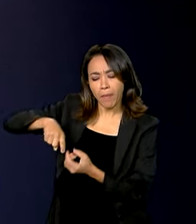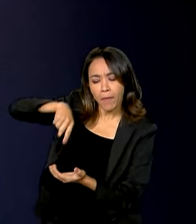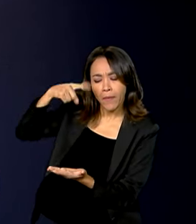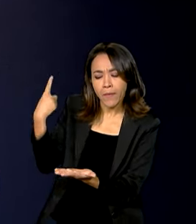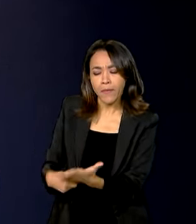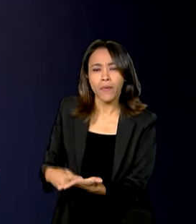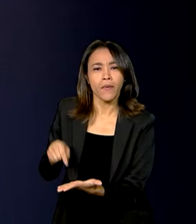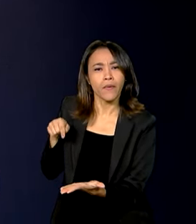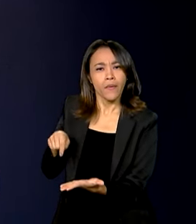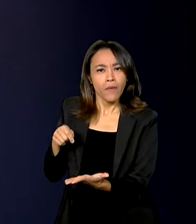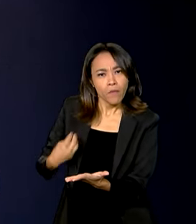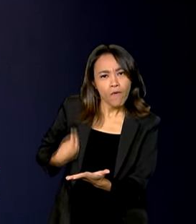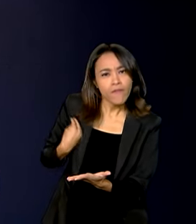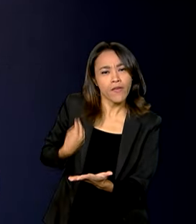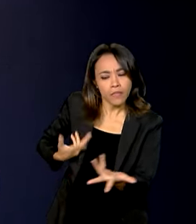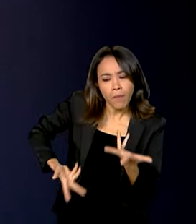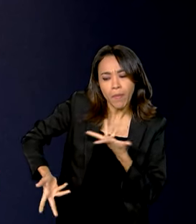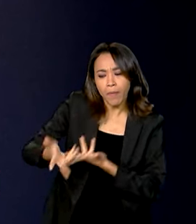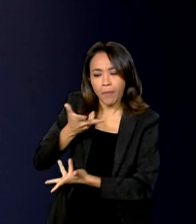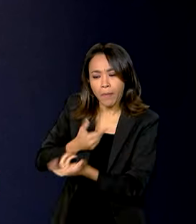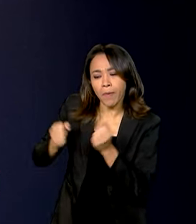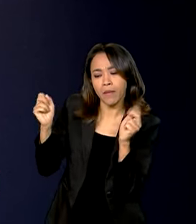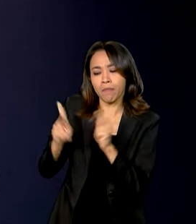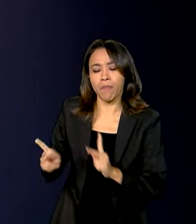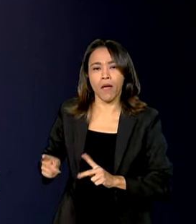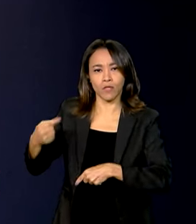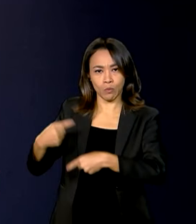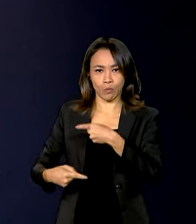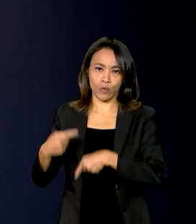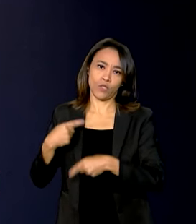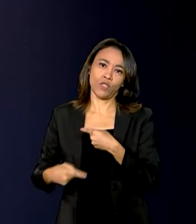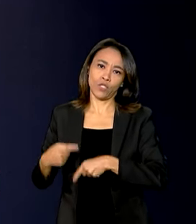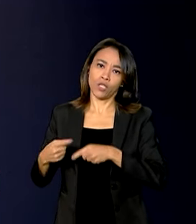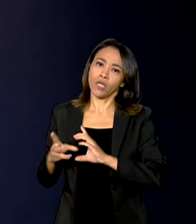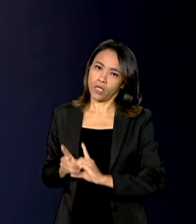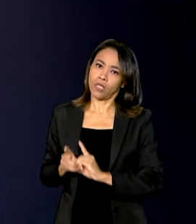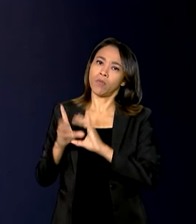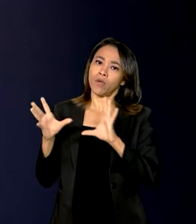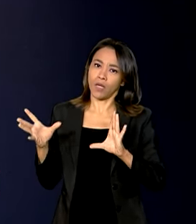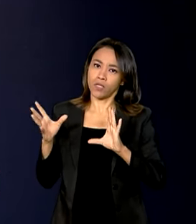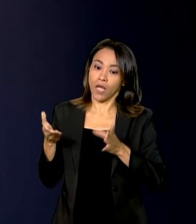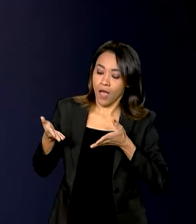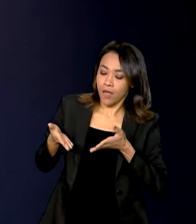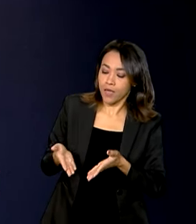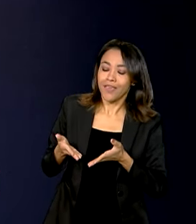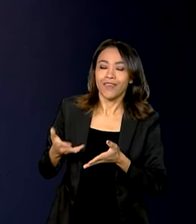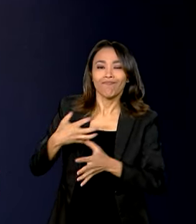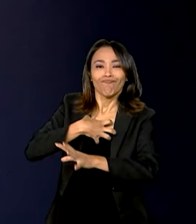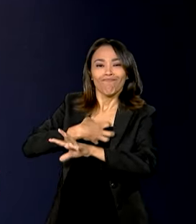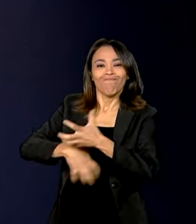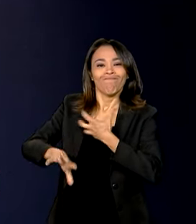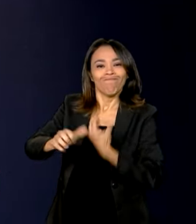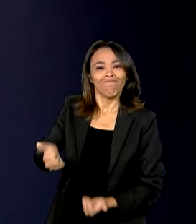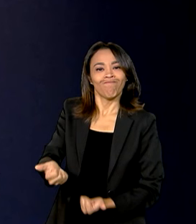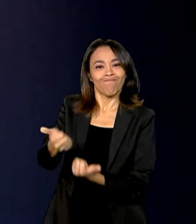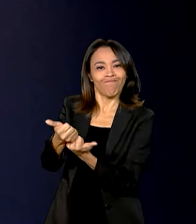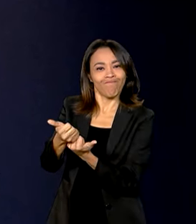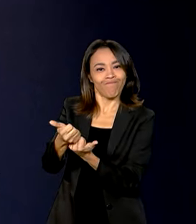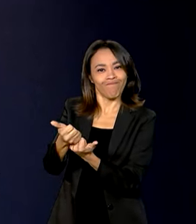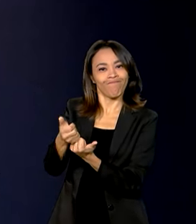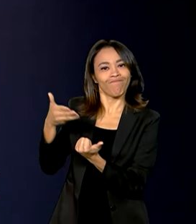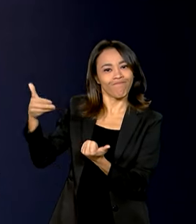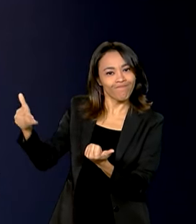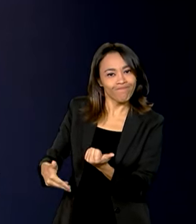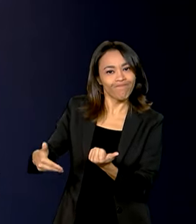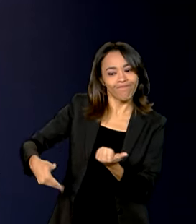buscar a convivência política, pacífica e democrática. De fortalecer a solidariedade e a empatia